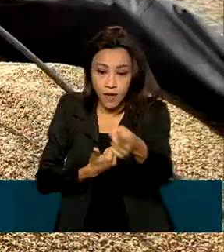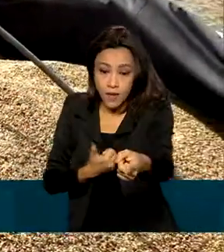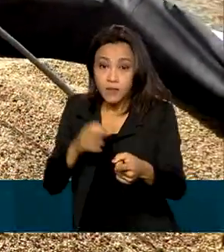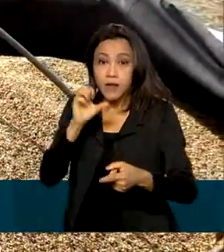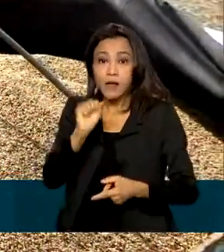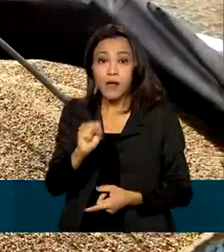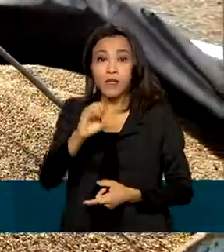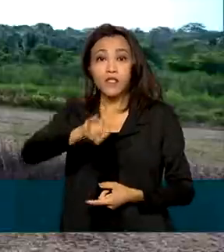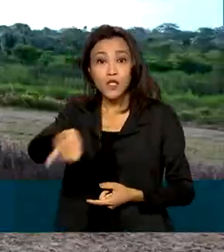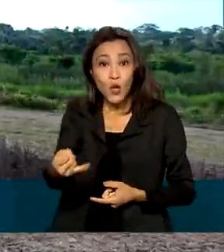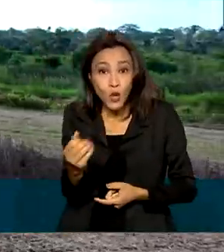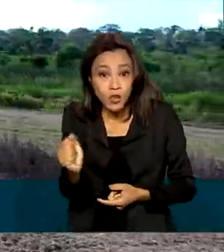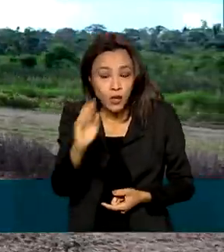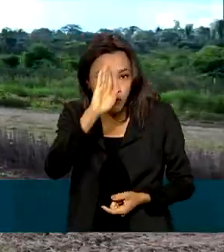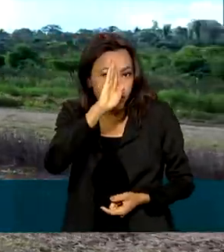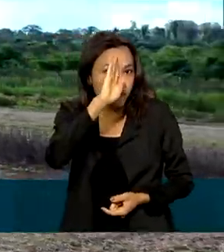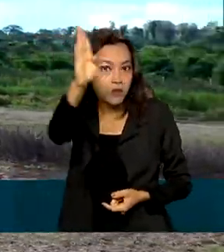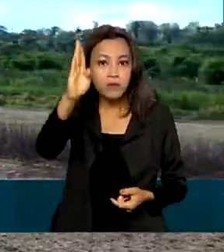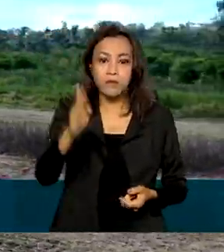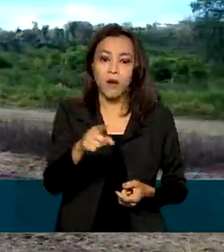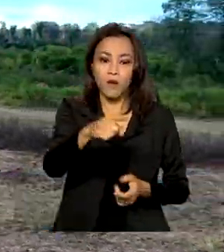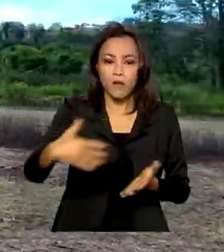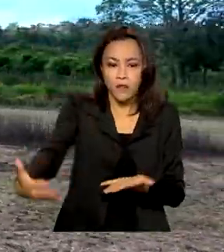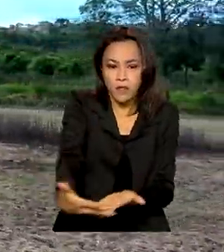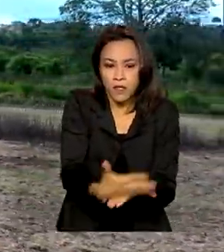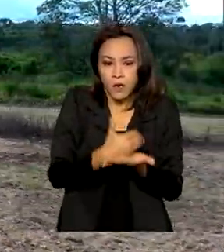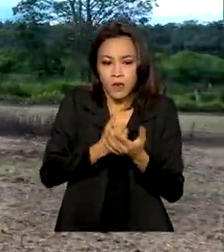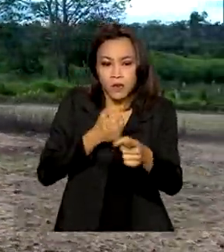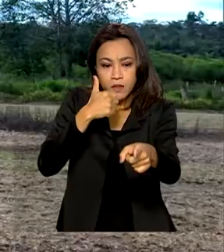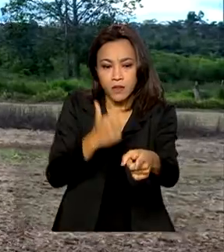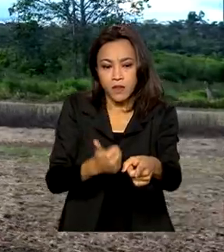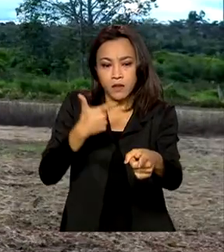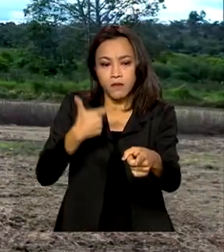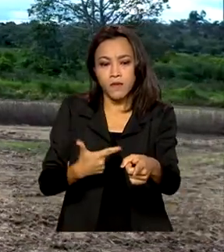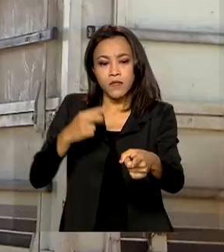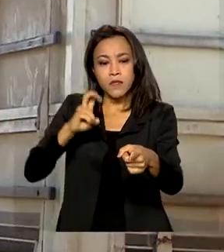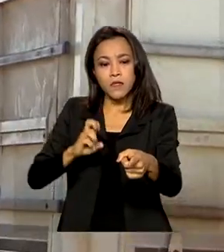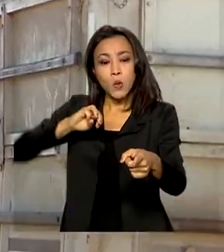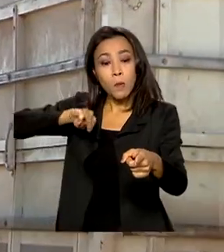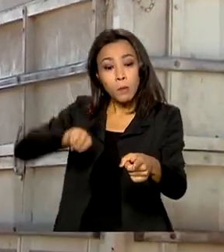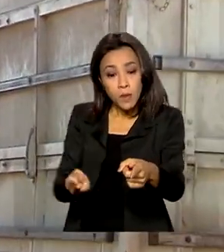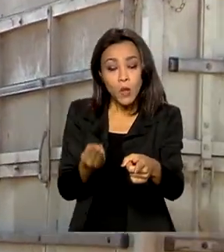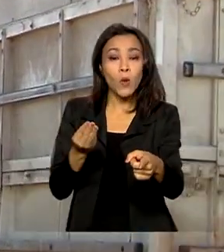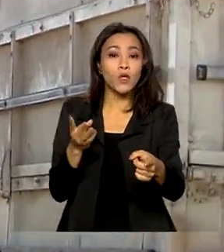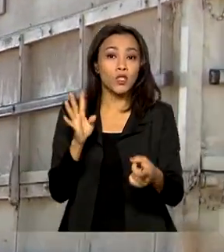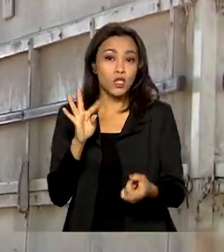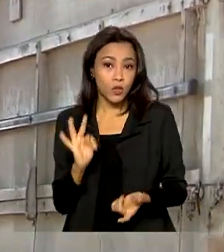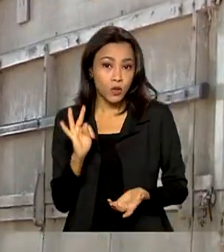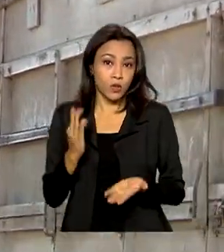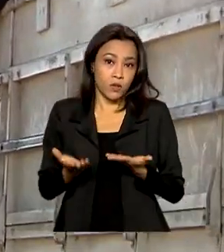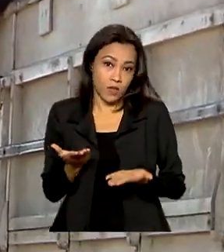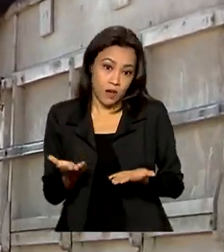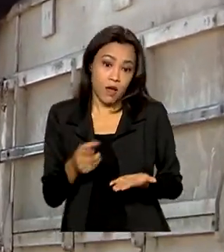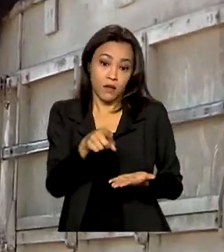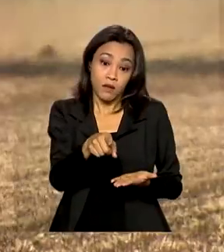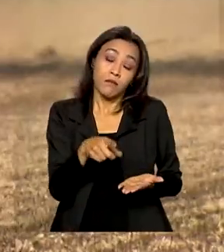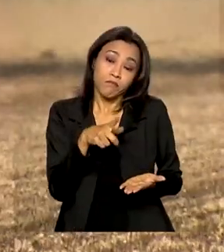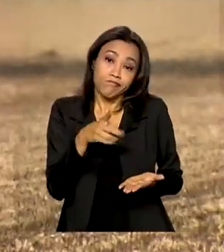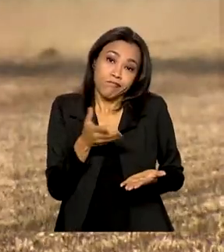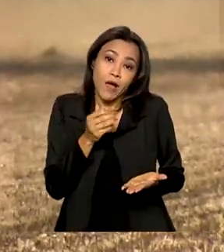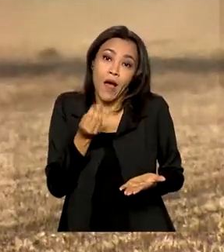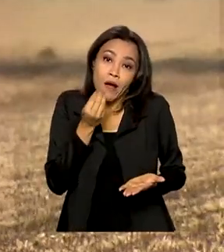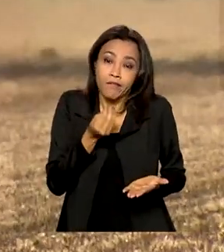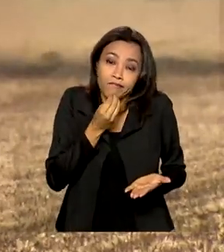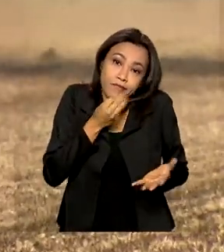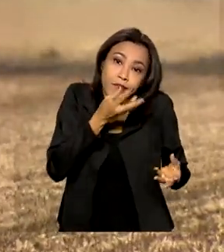produto cultivado. Devem ser colhidos 125 milhões de toneladas de grãos, apesar da colheita ter sido prejudicada pelas